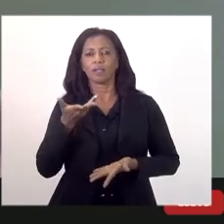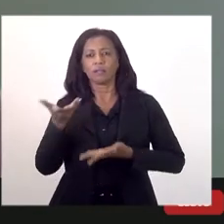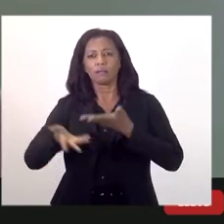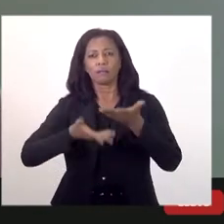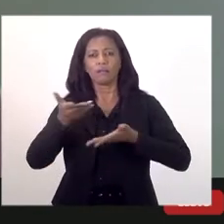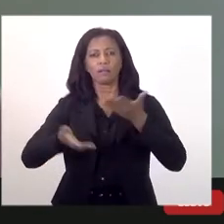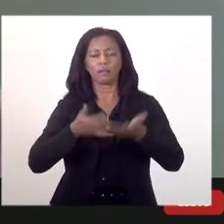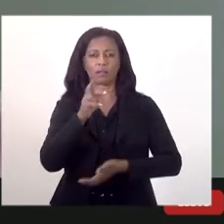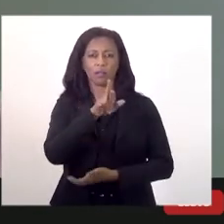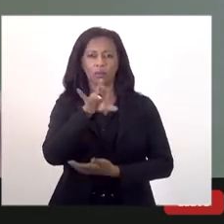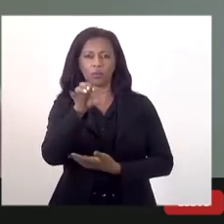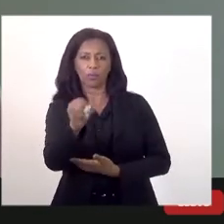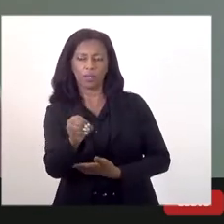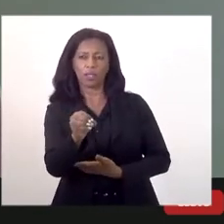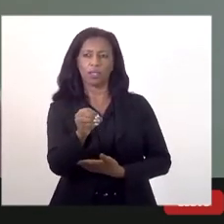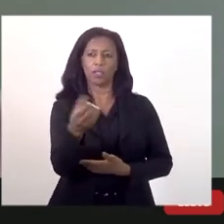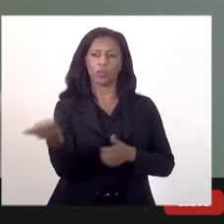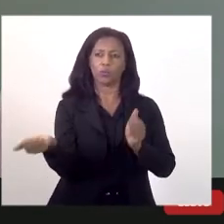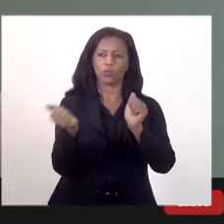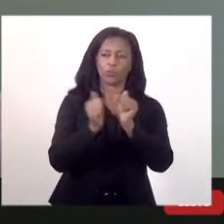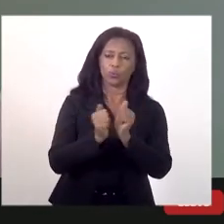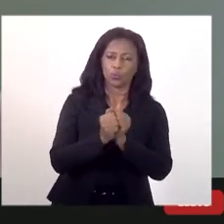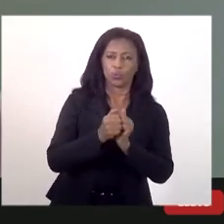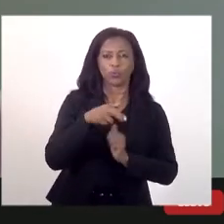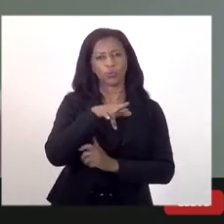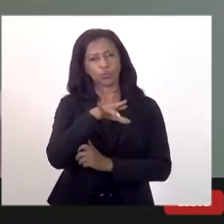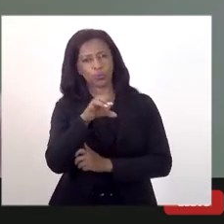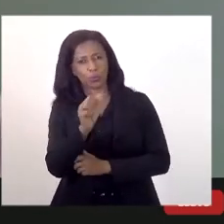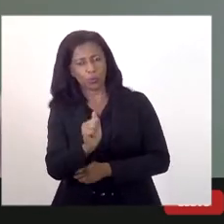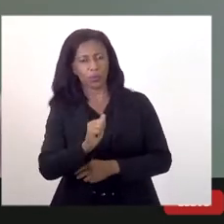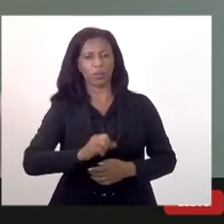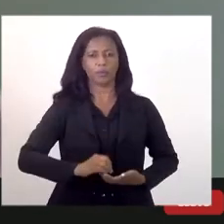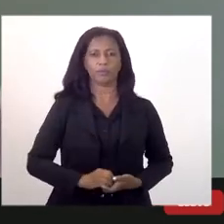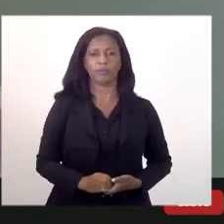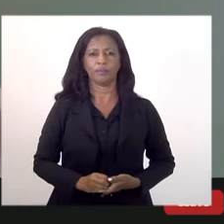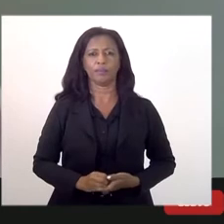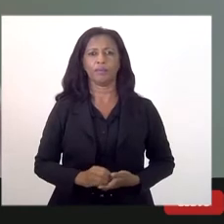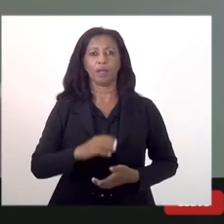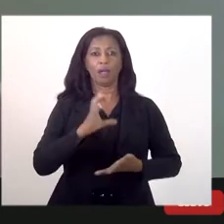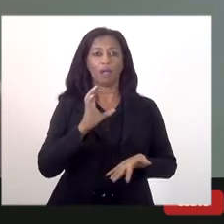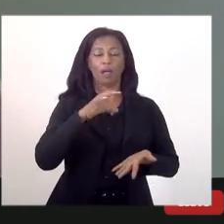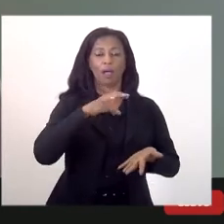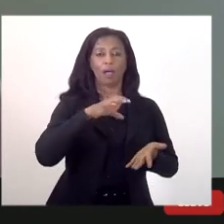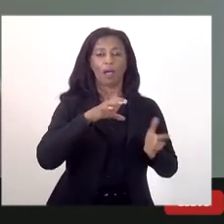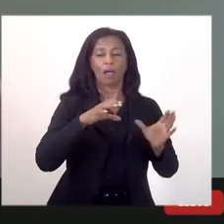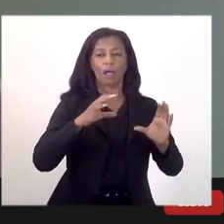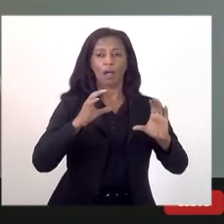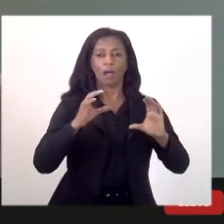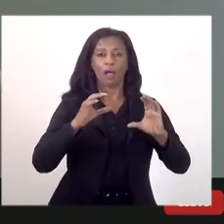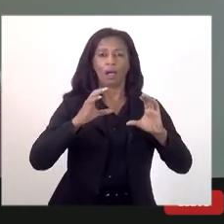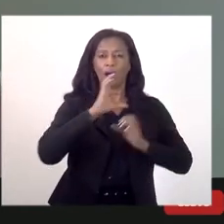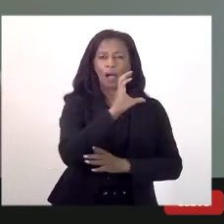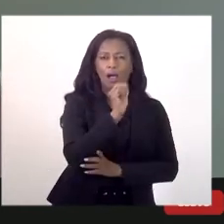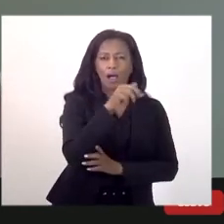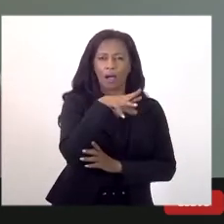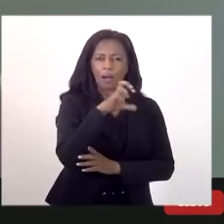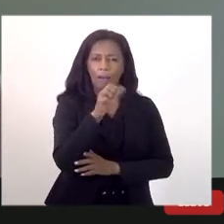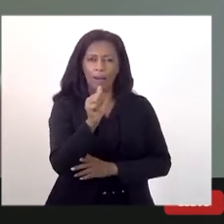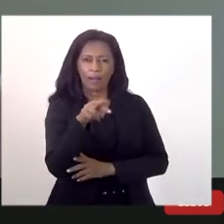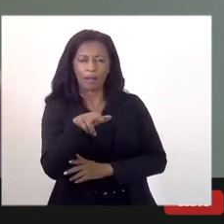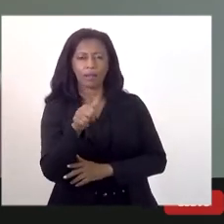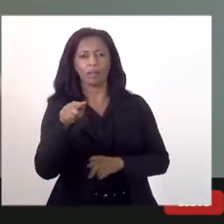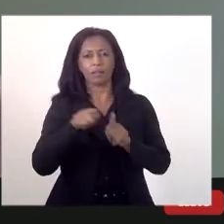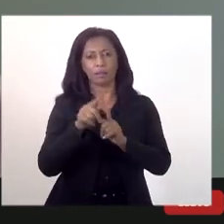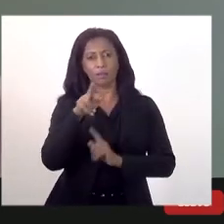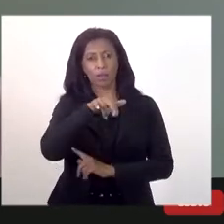Janeiro como Coalizão Rio, Juntos pelo Rio, Ipreende Rio, Câmara Rio, são todos nós, o que a percebe hoje,